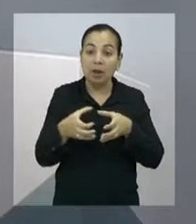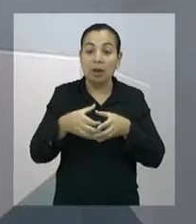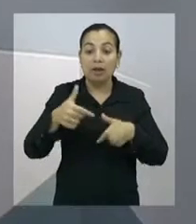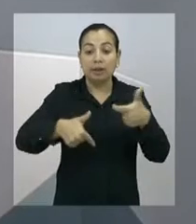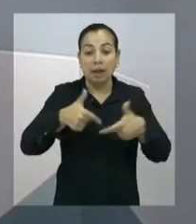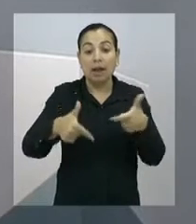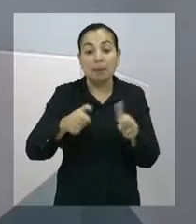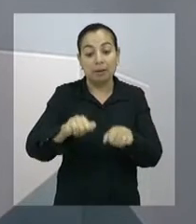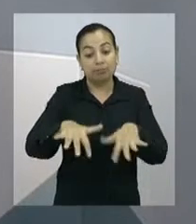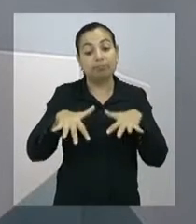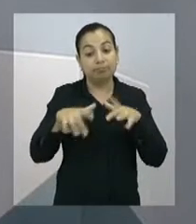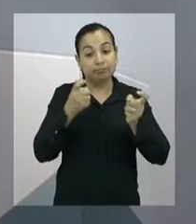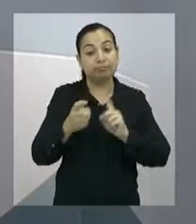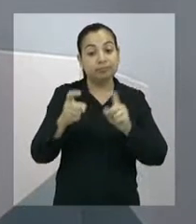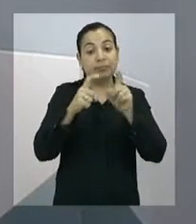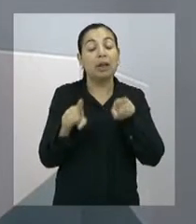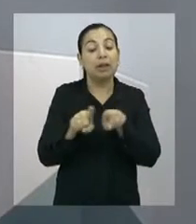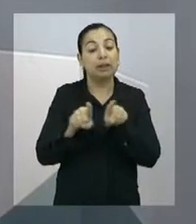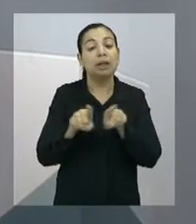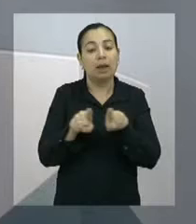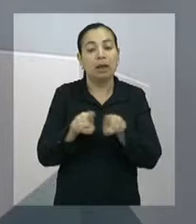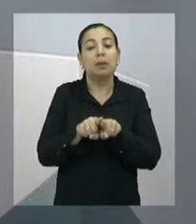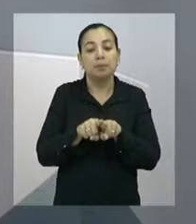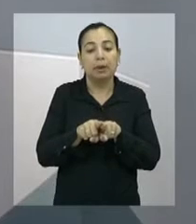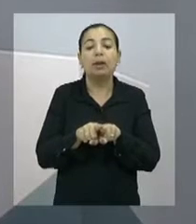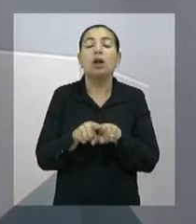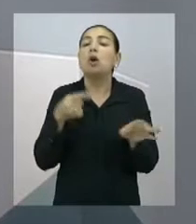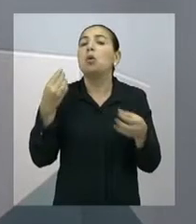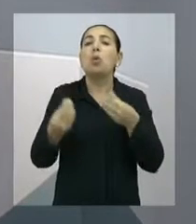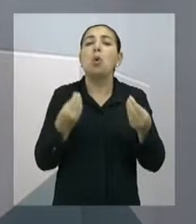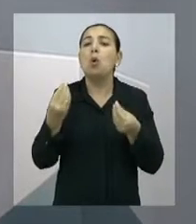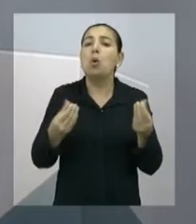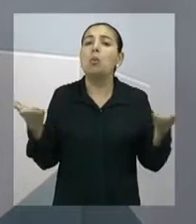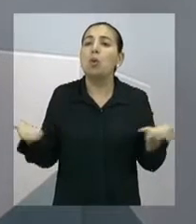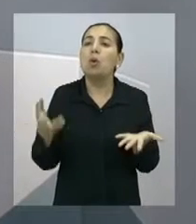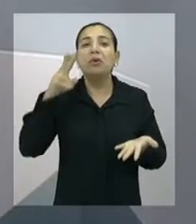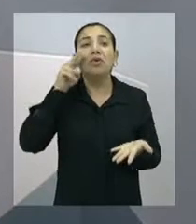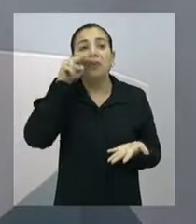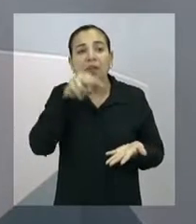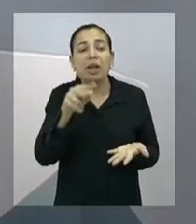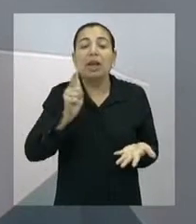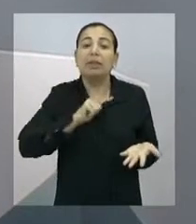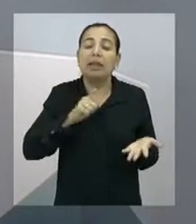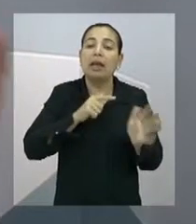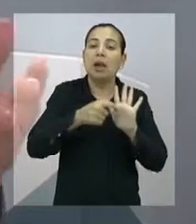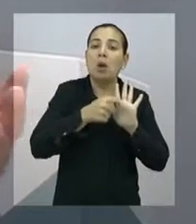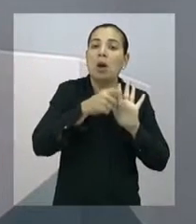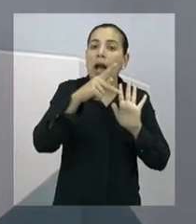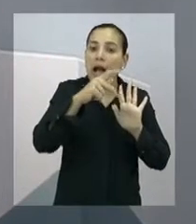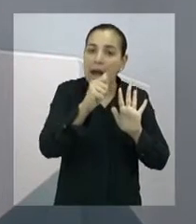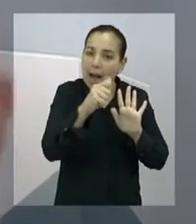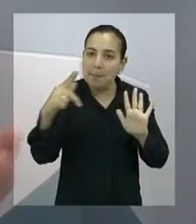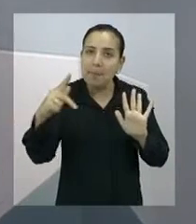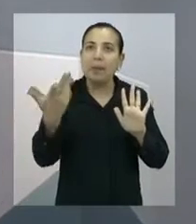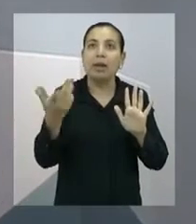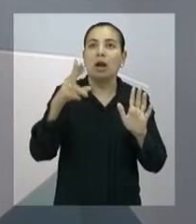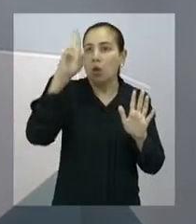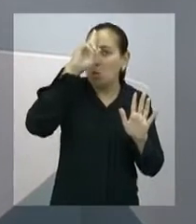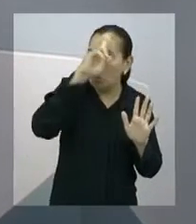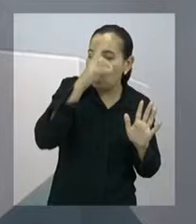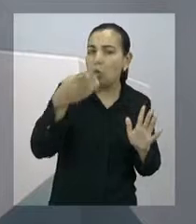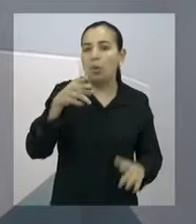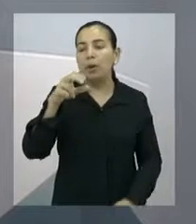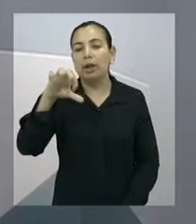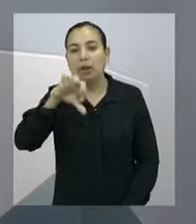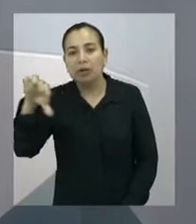e também no plenário, a respeito dessa situação. Como é que o senhor vê hoje os aplicativos, o Uber 99, enfim,